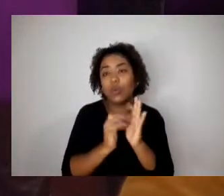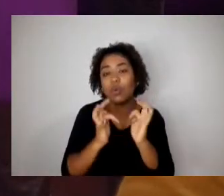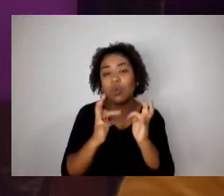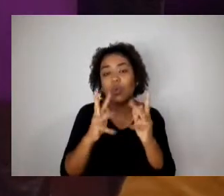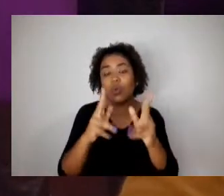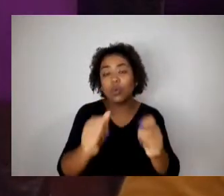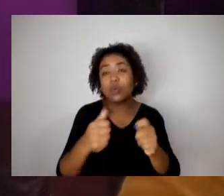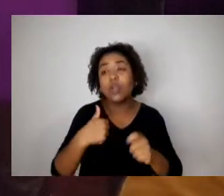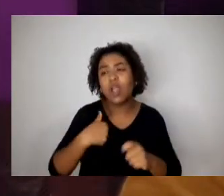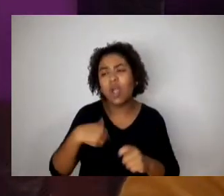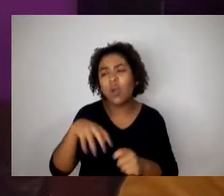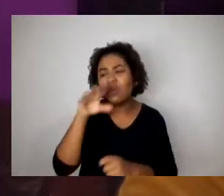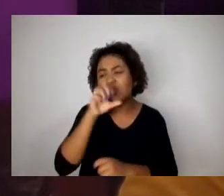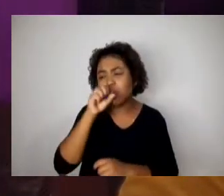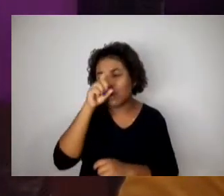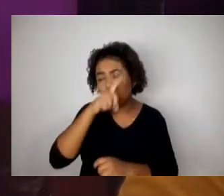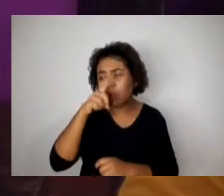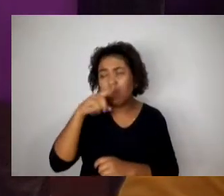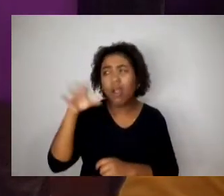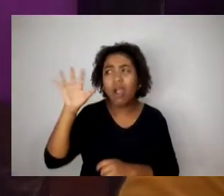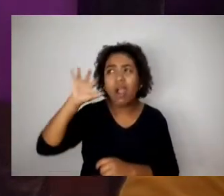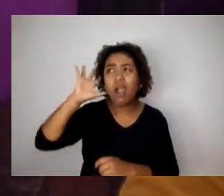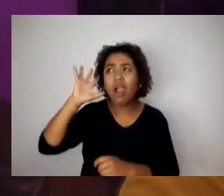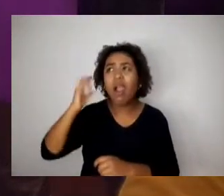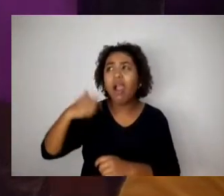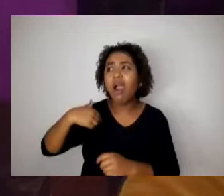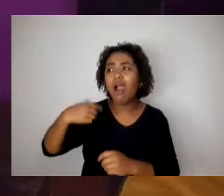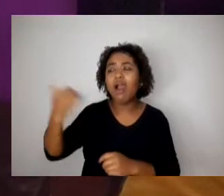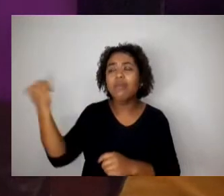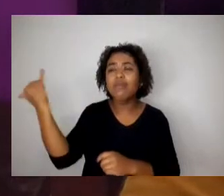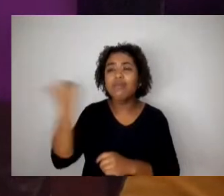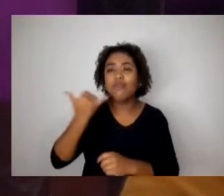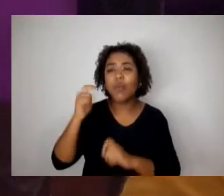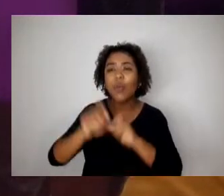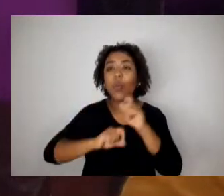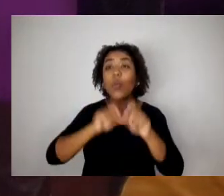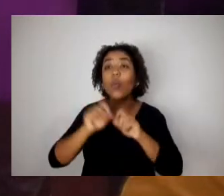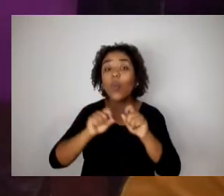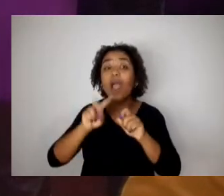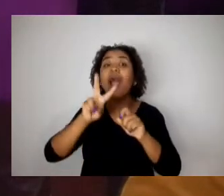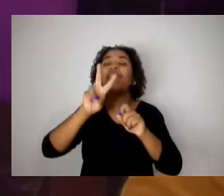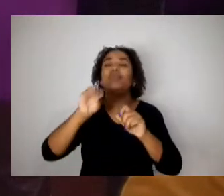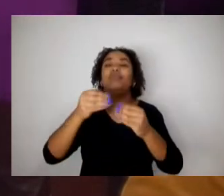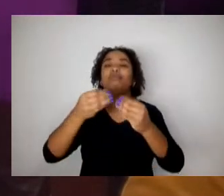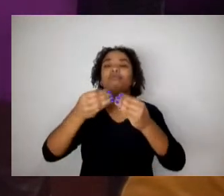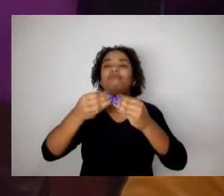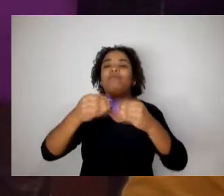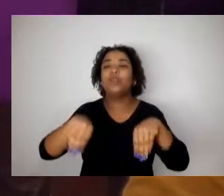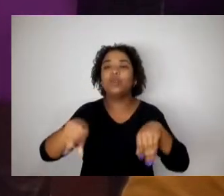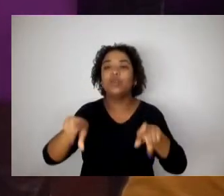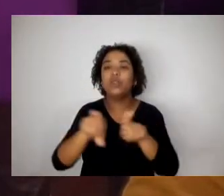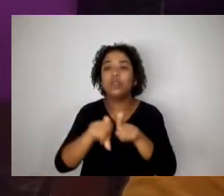traz também prejuízo ao ensino de Libras.